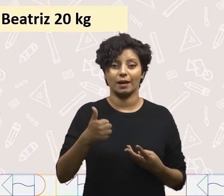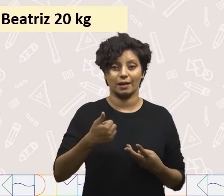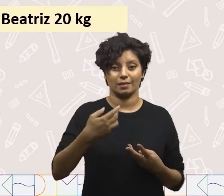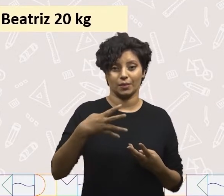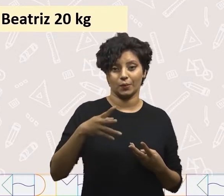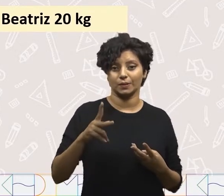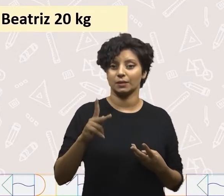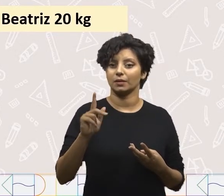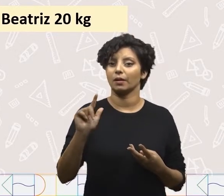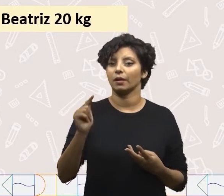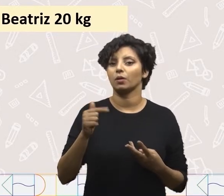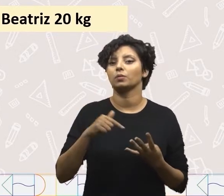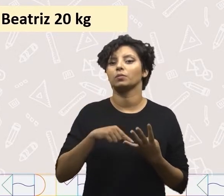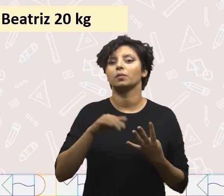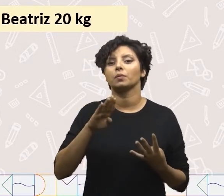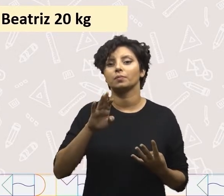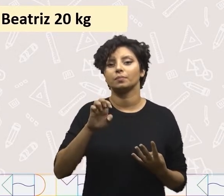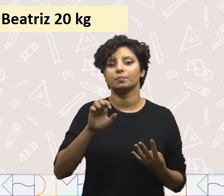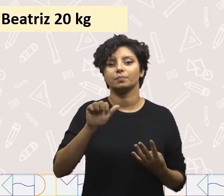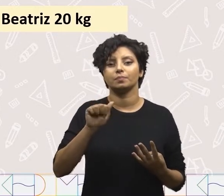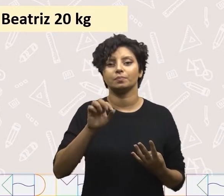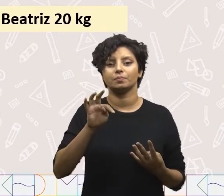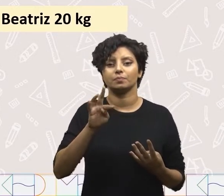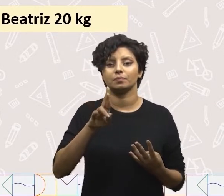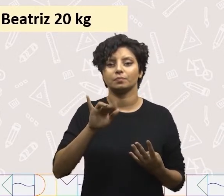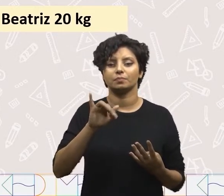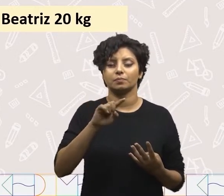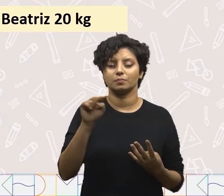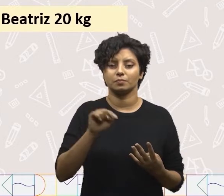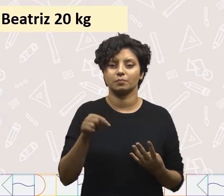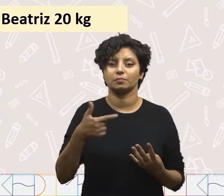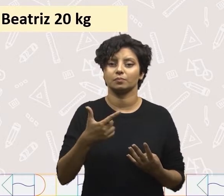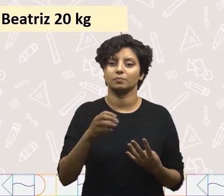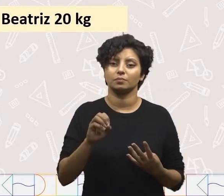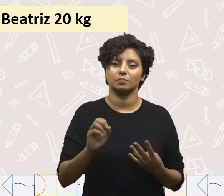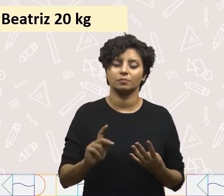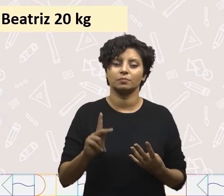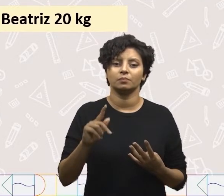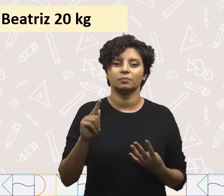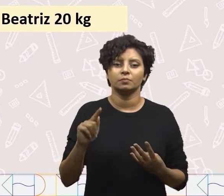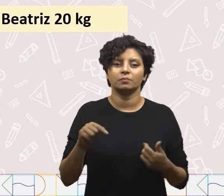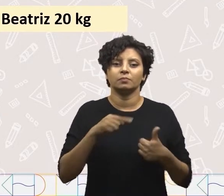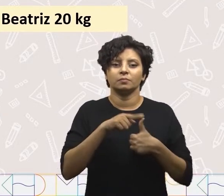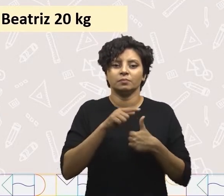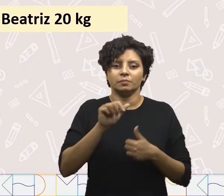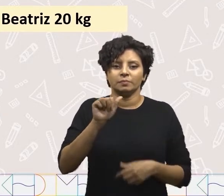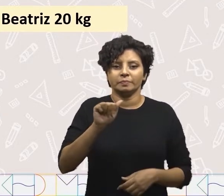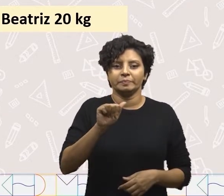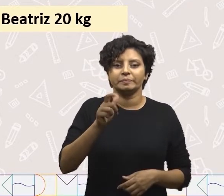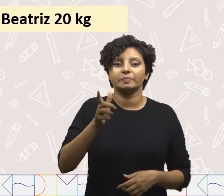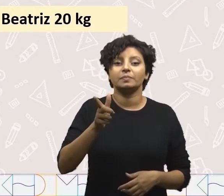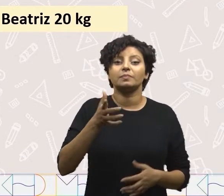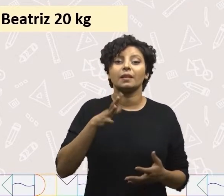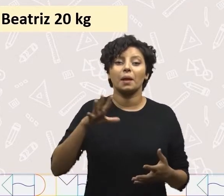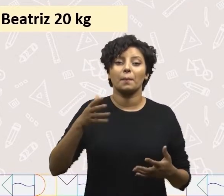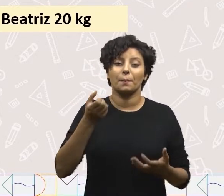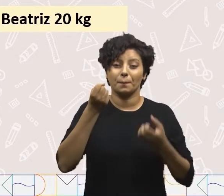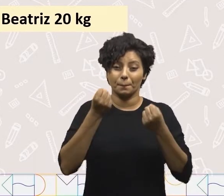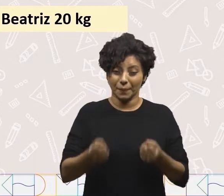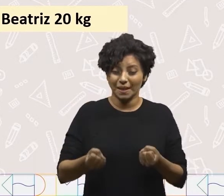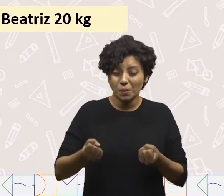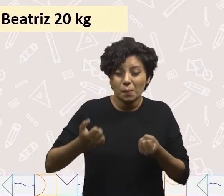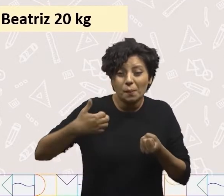14 quilos. Beatriz pesa 20 quilos. Letra A. Quem tem o maior